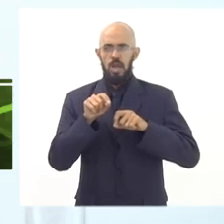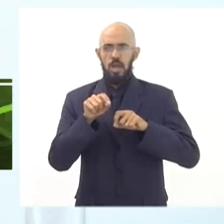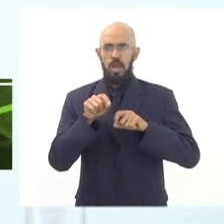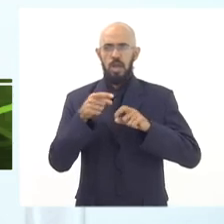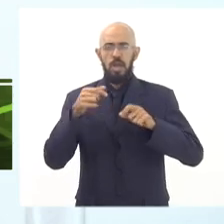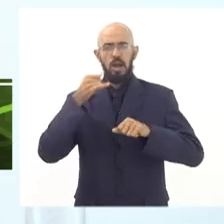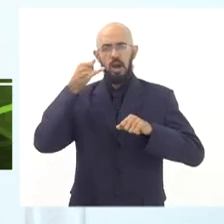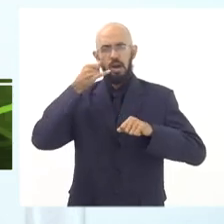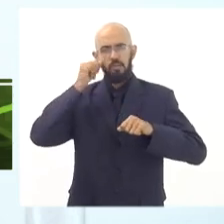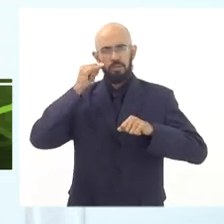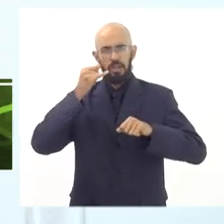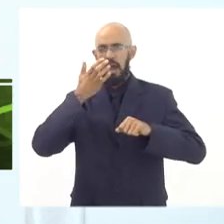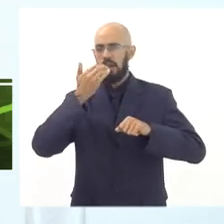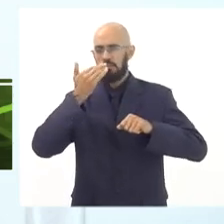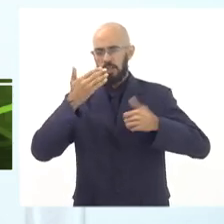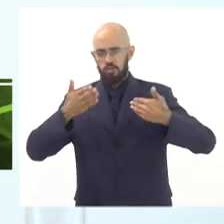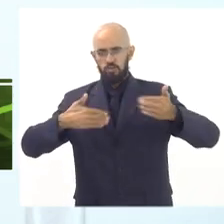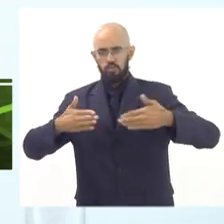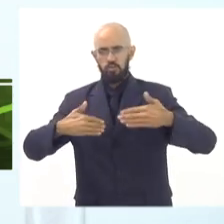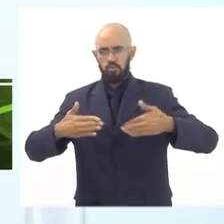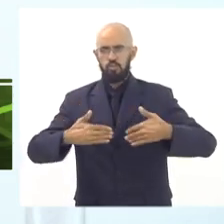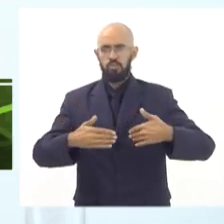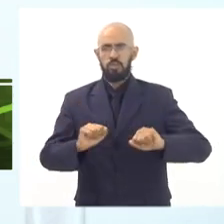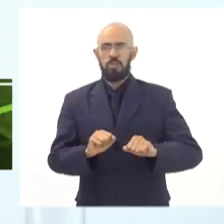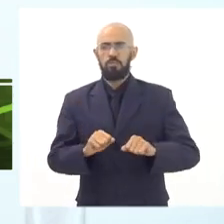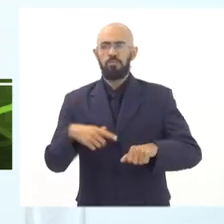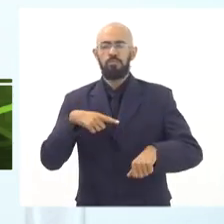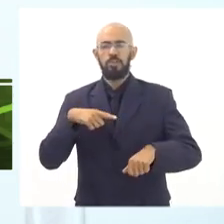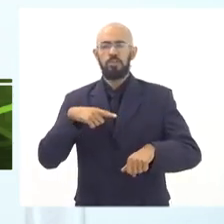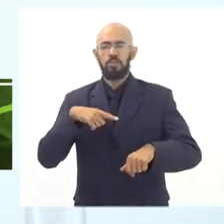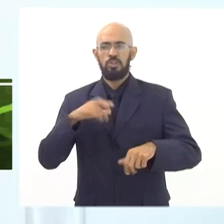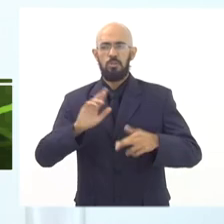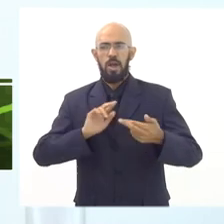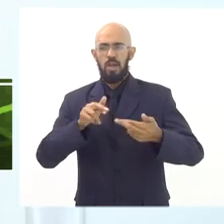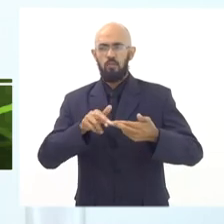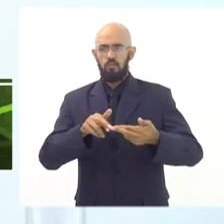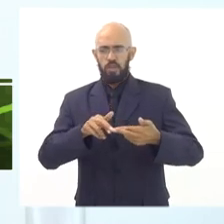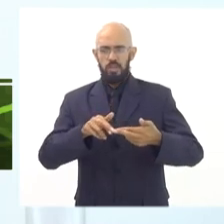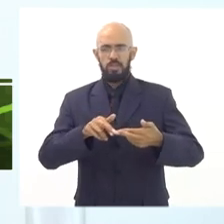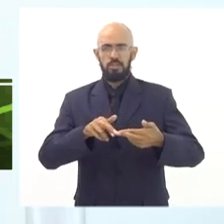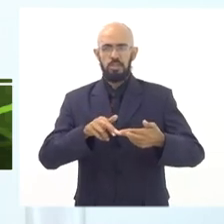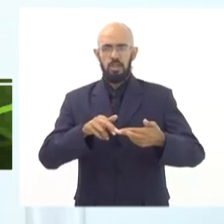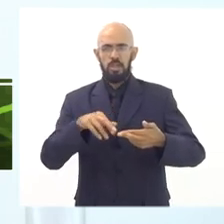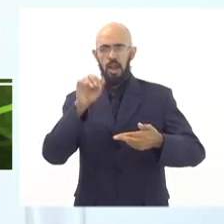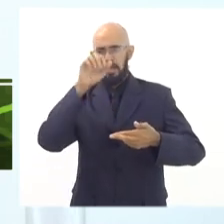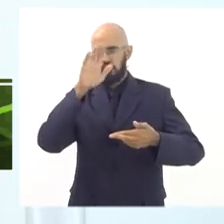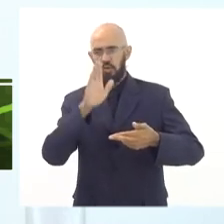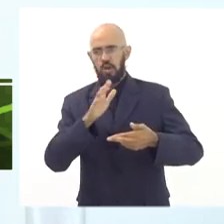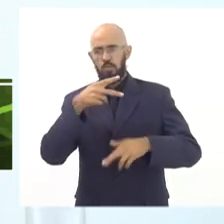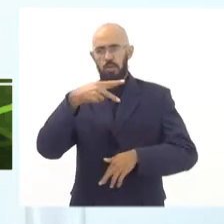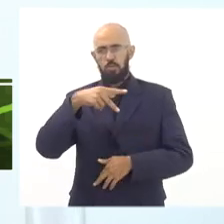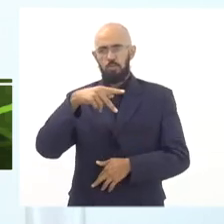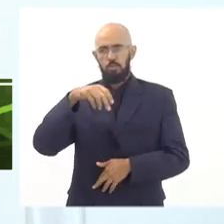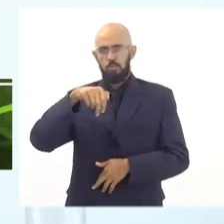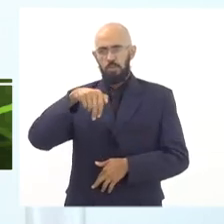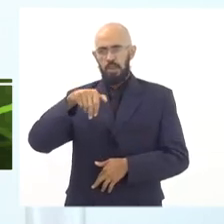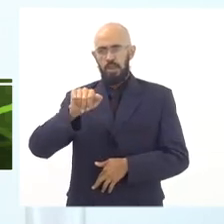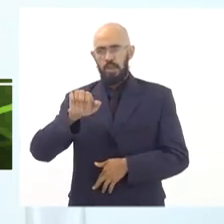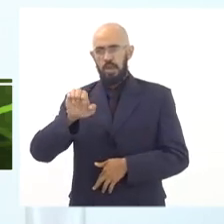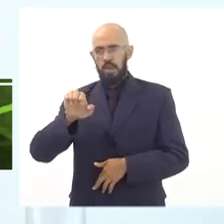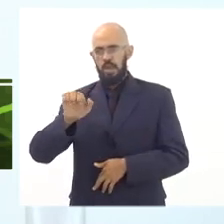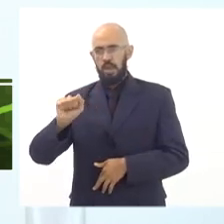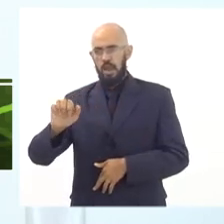de ultraprocessados, que de alguma forma a gente já tem uma referência nacional através do PNAE, mas não temos legislações